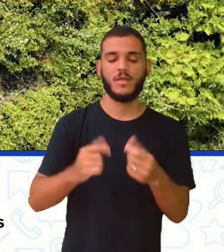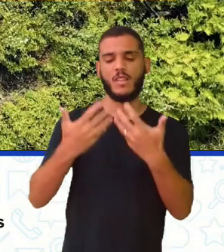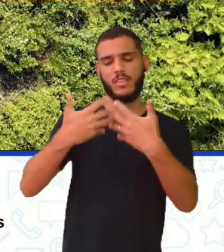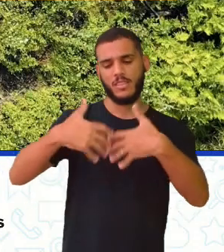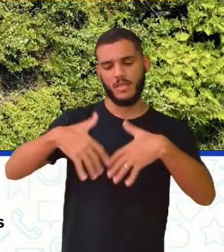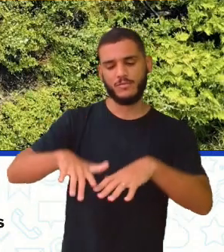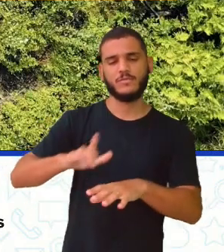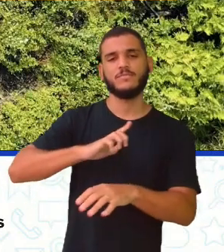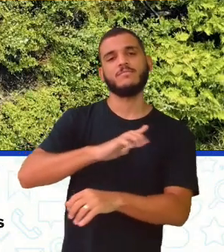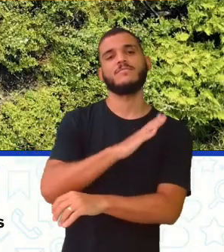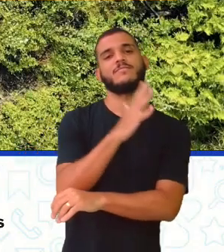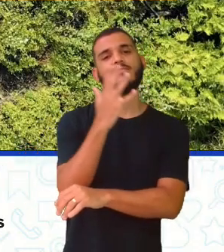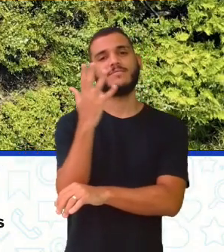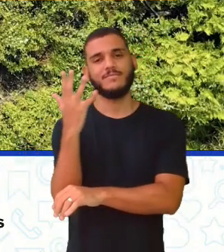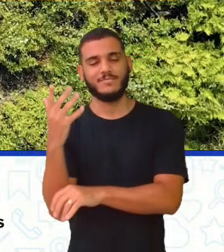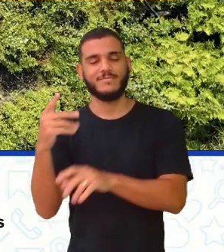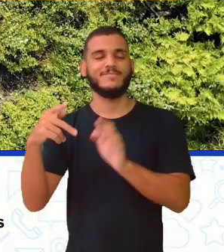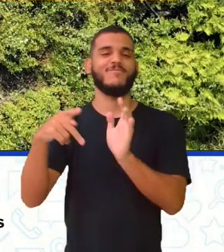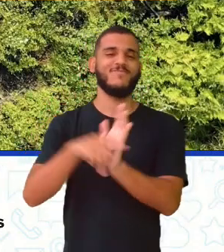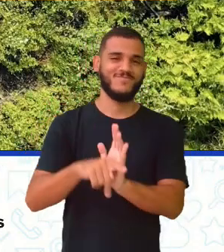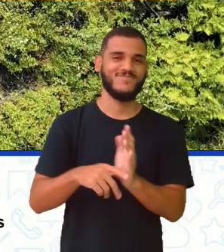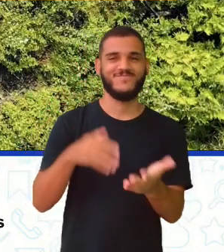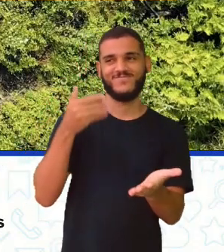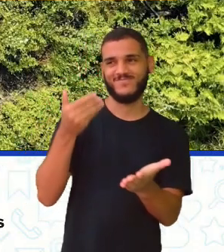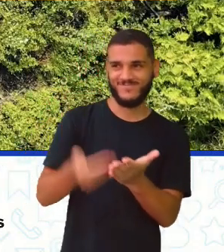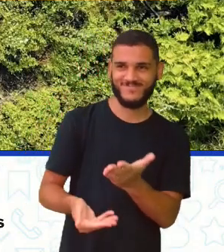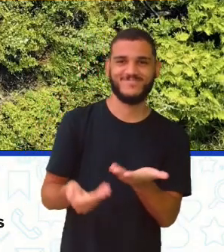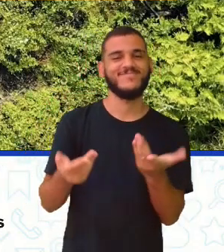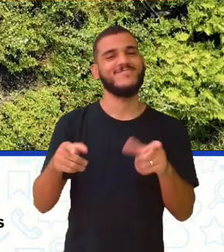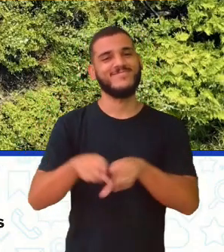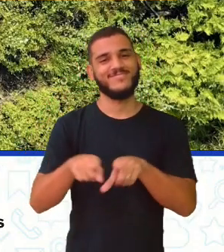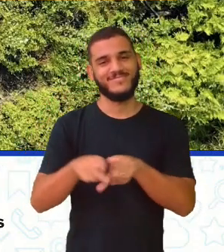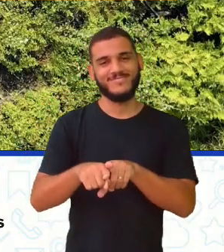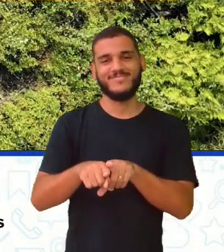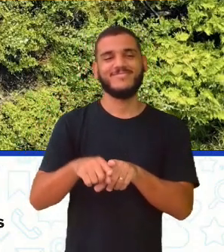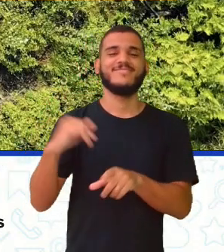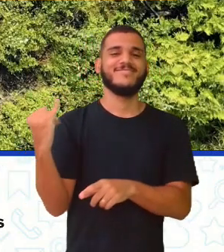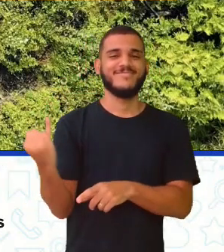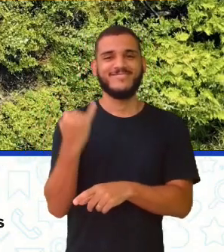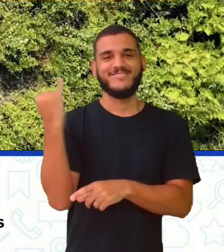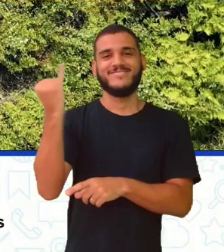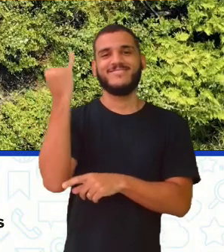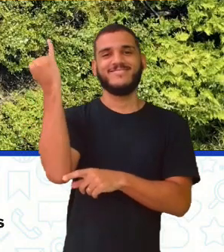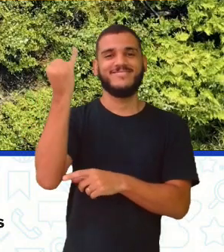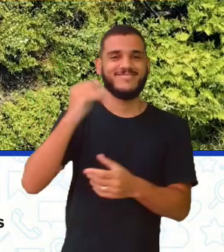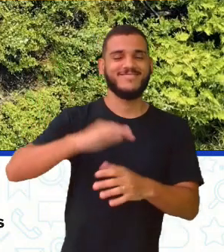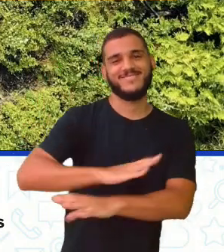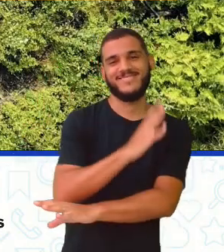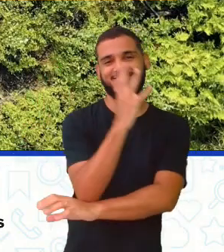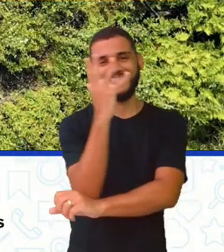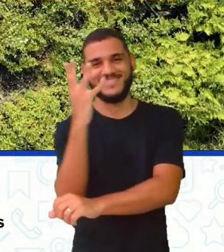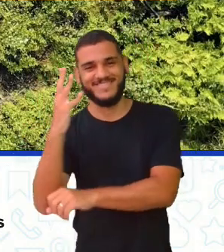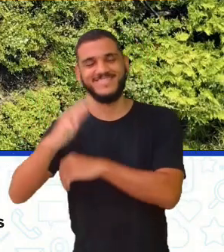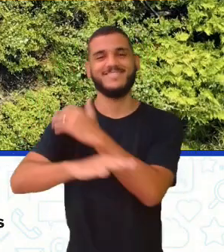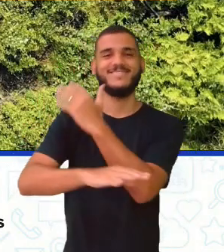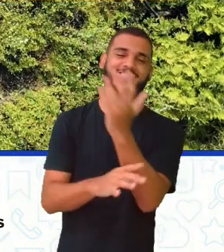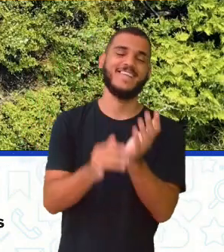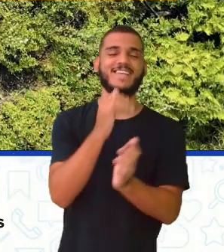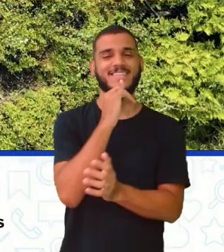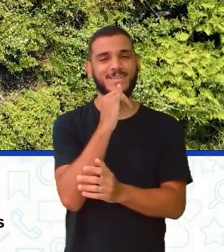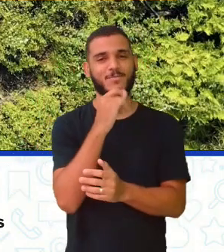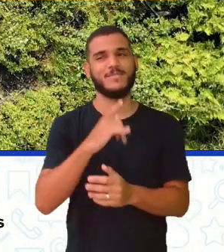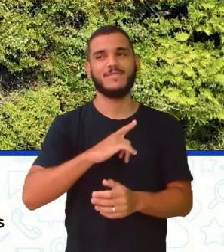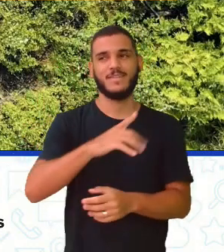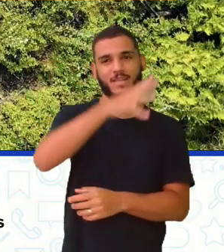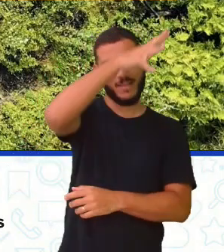tem uma floresta ali, além de perder essa biodiversidade, a importância da natureza naquela questão, por exemplo, você pega a floresta